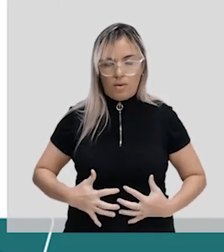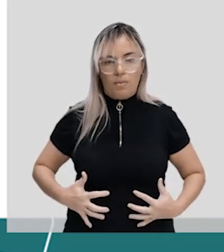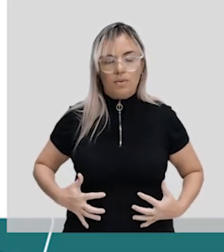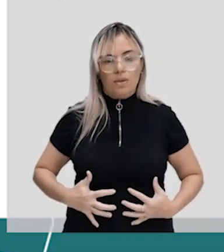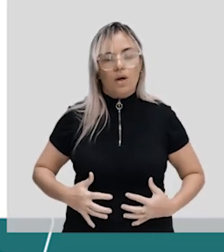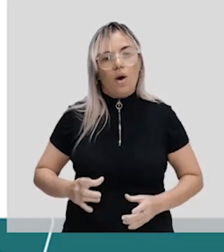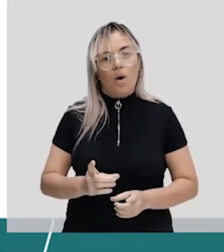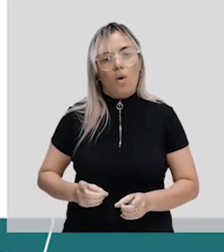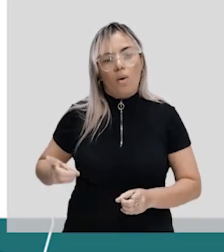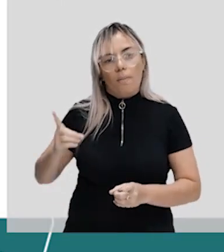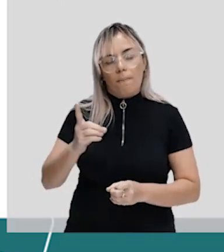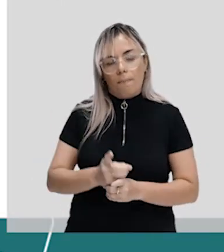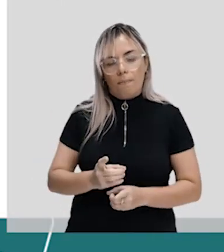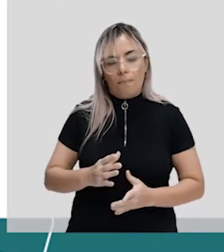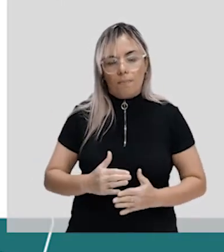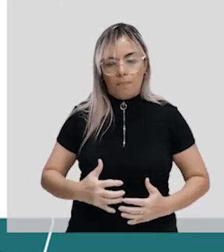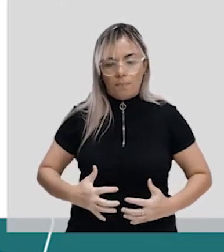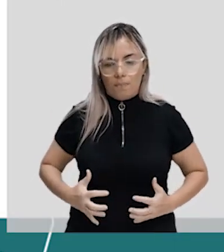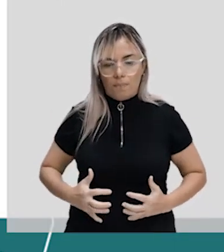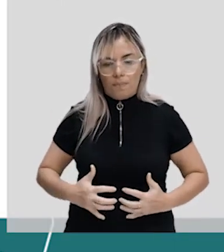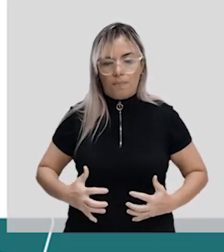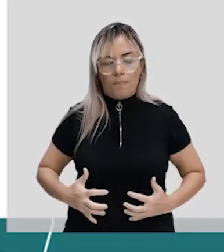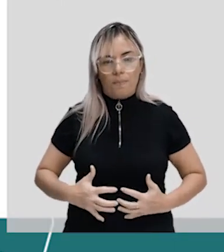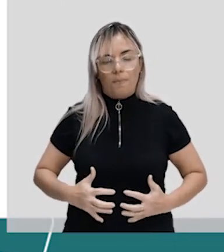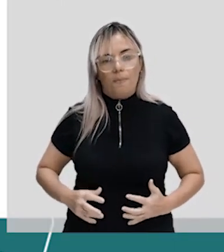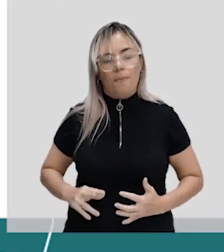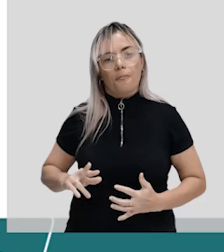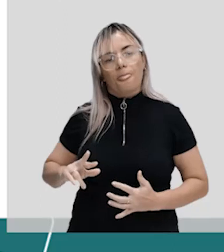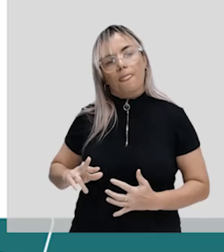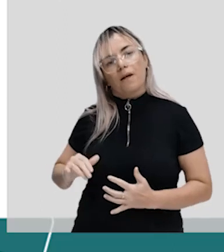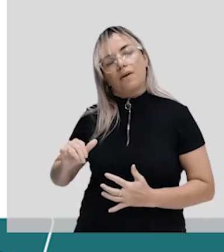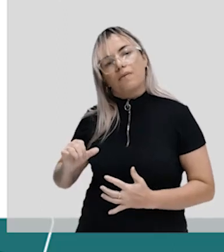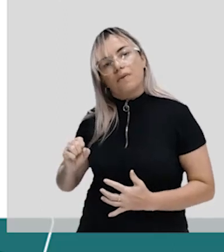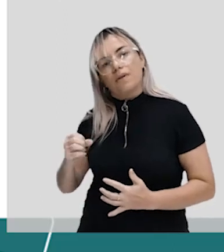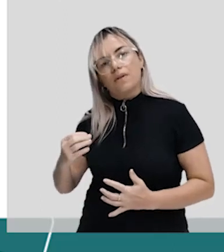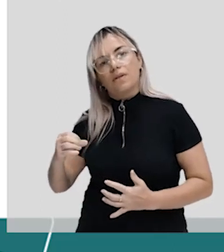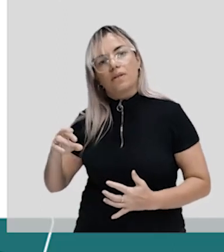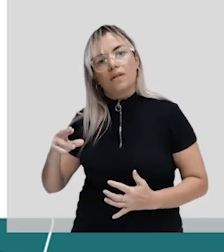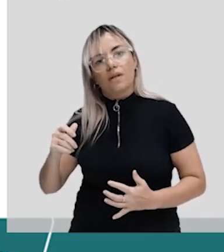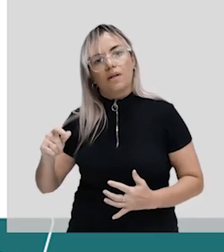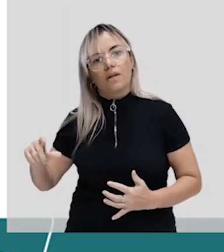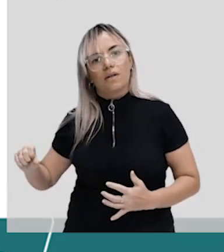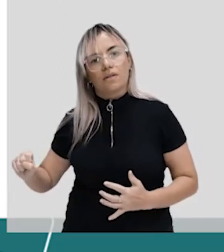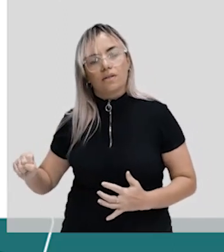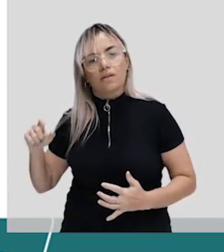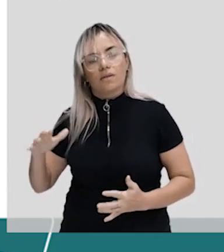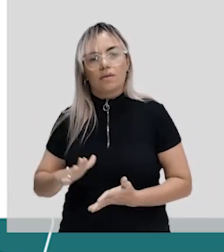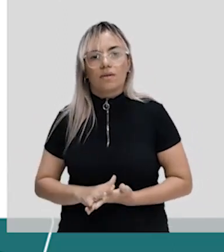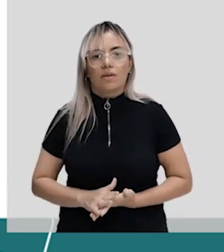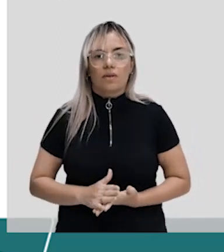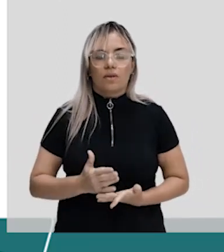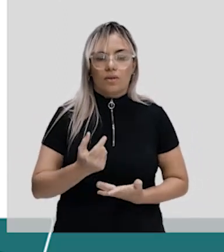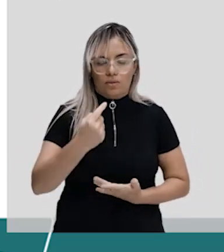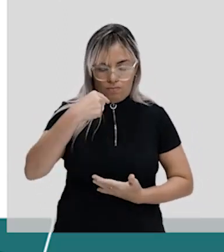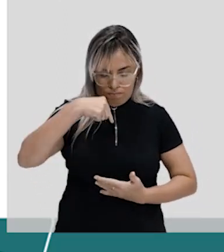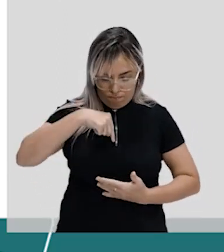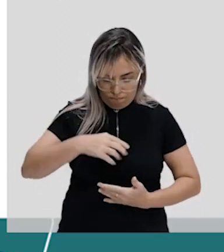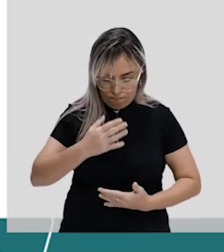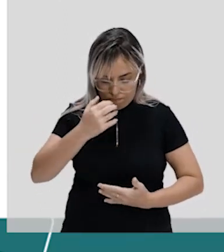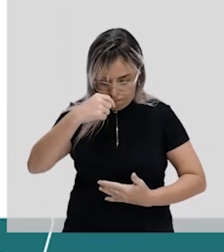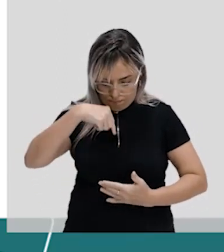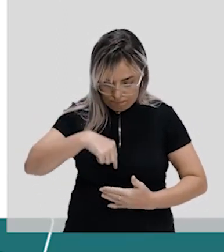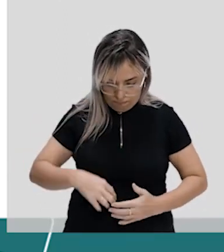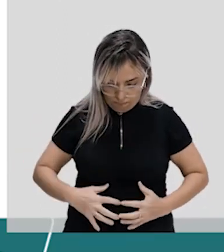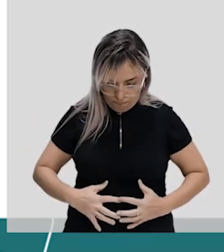onde você vai encontrar alojada as vísceras, tá? Toda a parte do sistema digestório, onde se alojam os órgãos